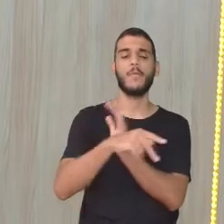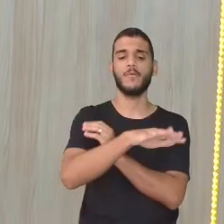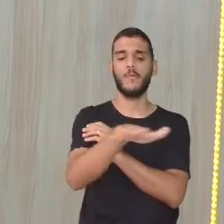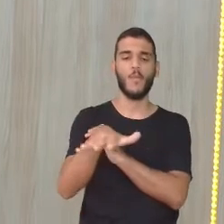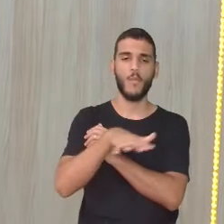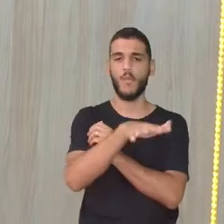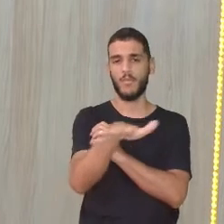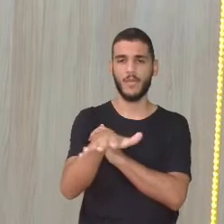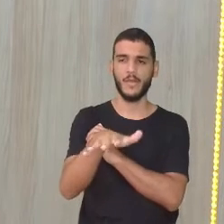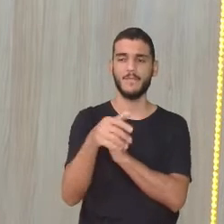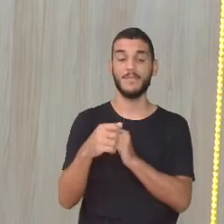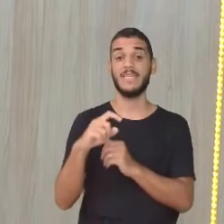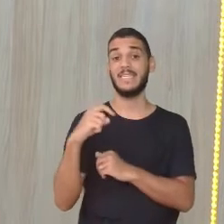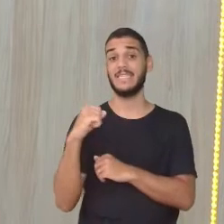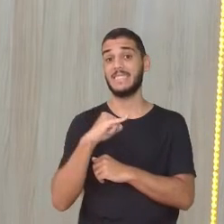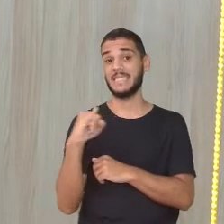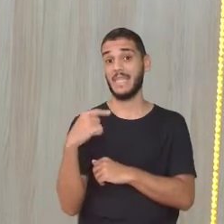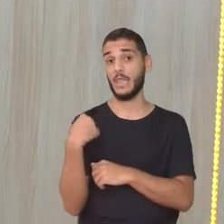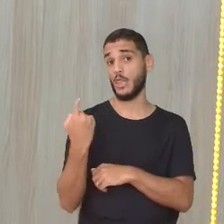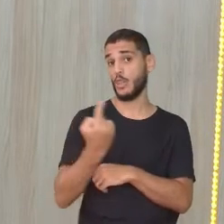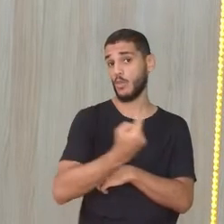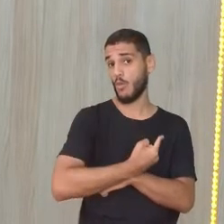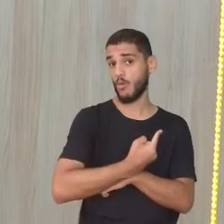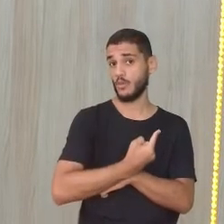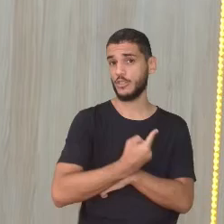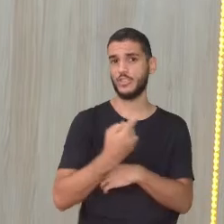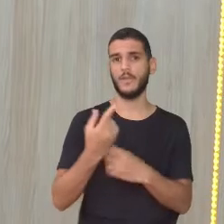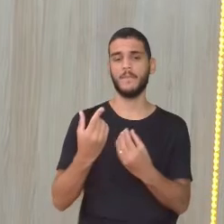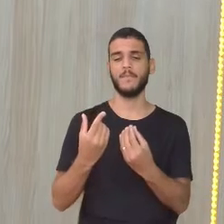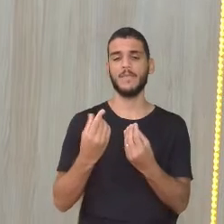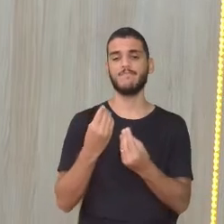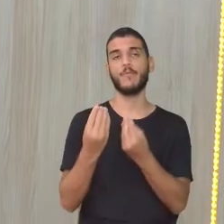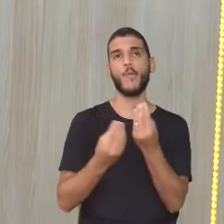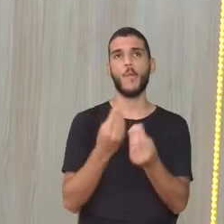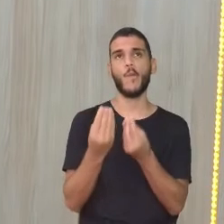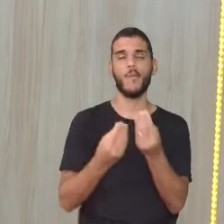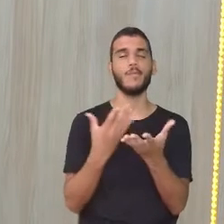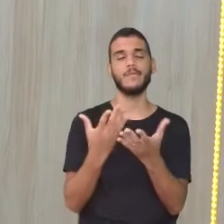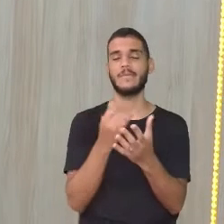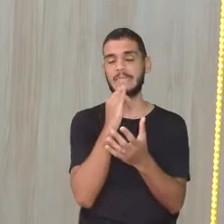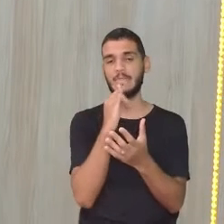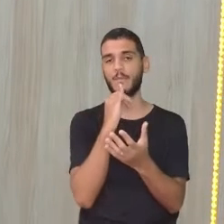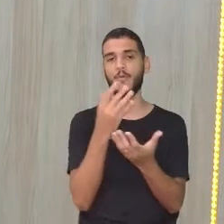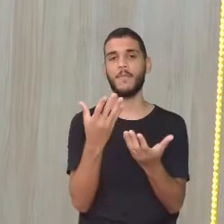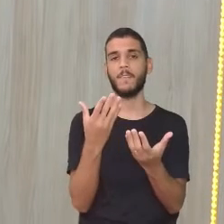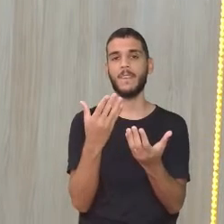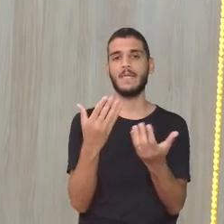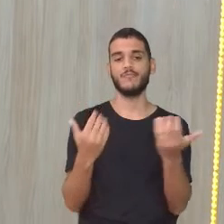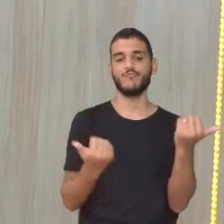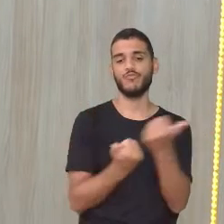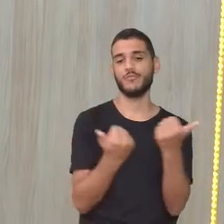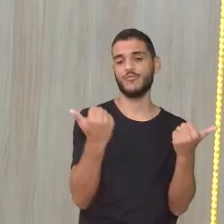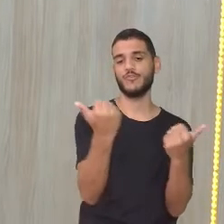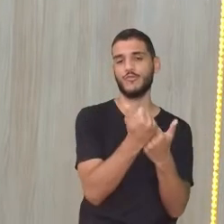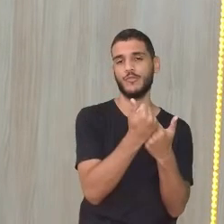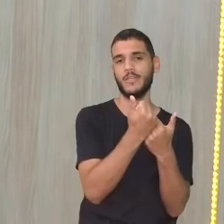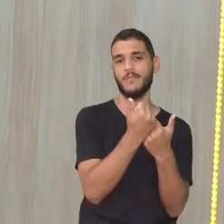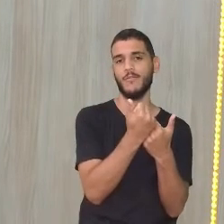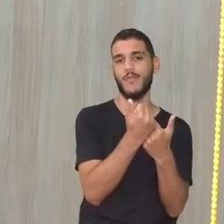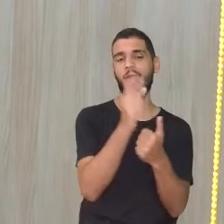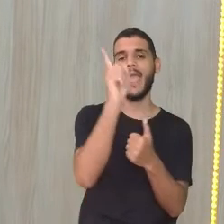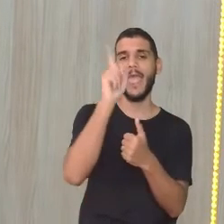altera isso, claramente foi uma intervenção humana. Uma intervenção antrópica no meio ambiente.